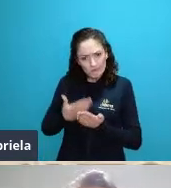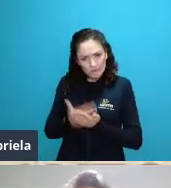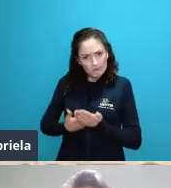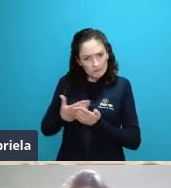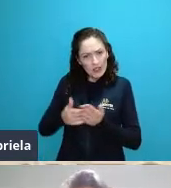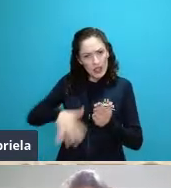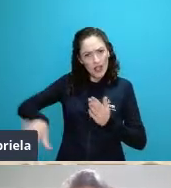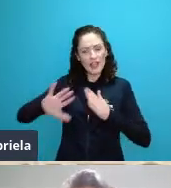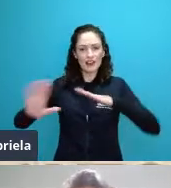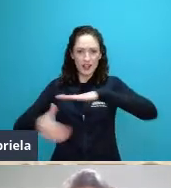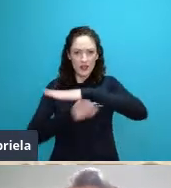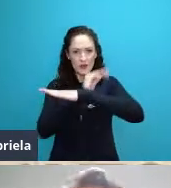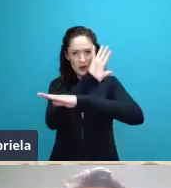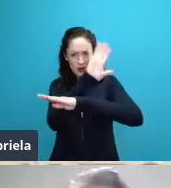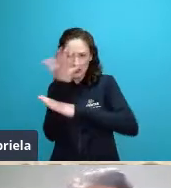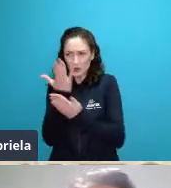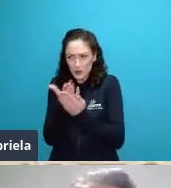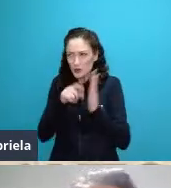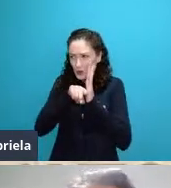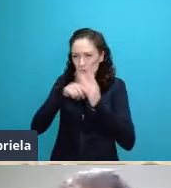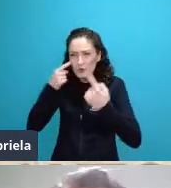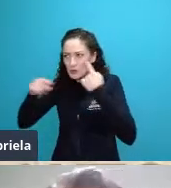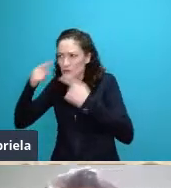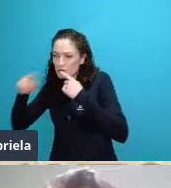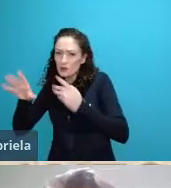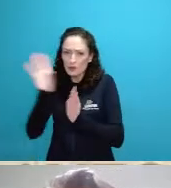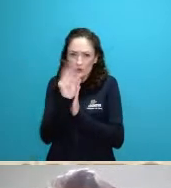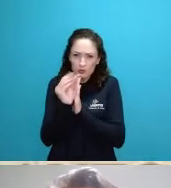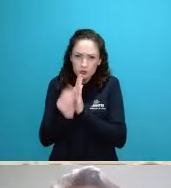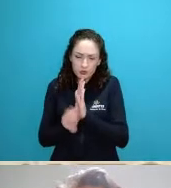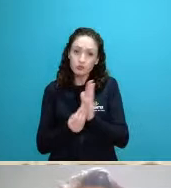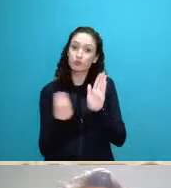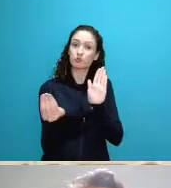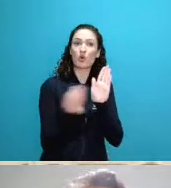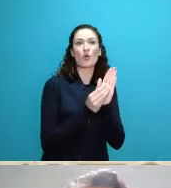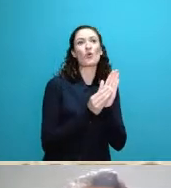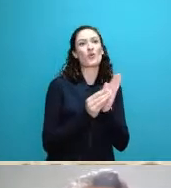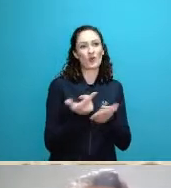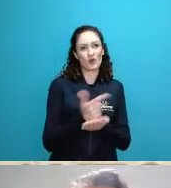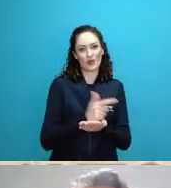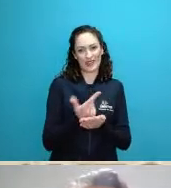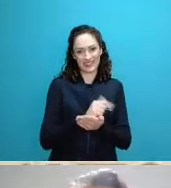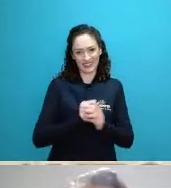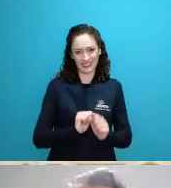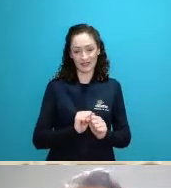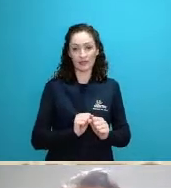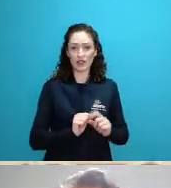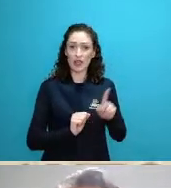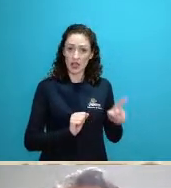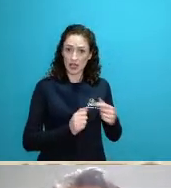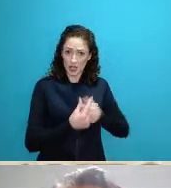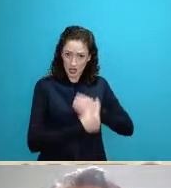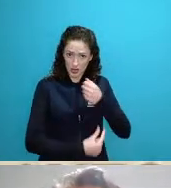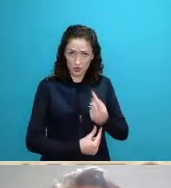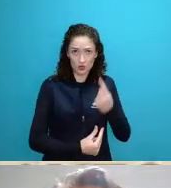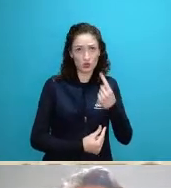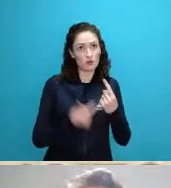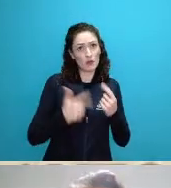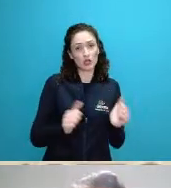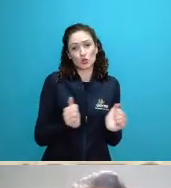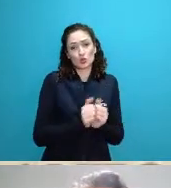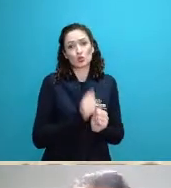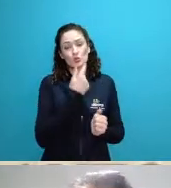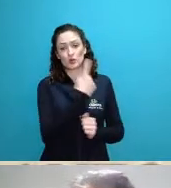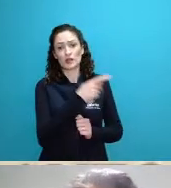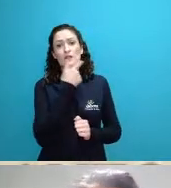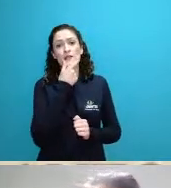dele que também se tornou influenciado pelo Eugênio se tornou um ecólogo muito importante